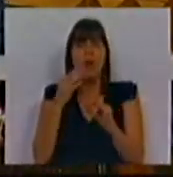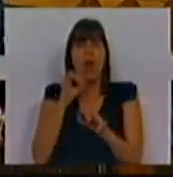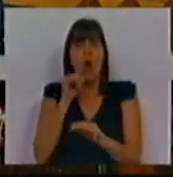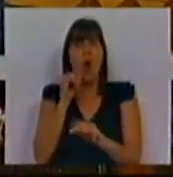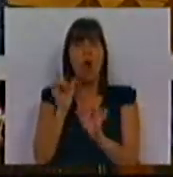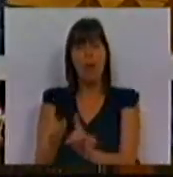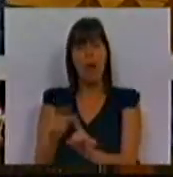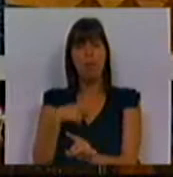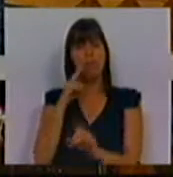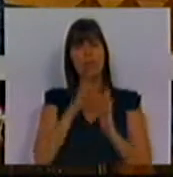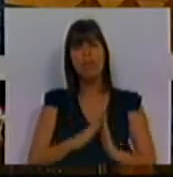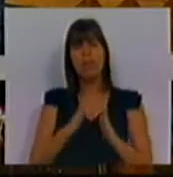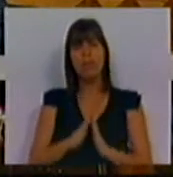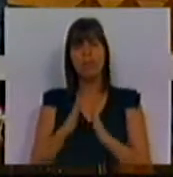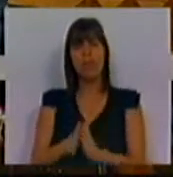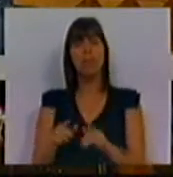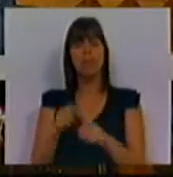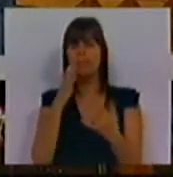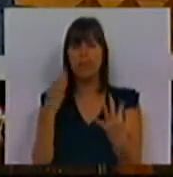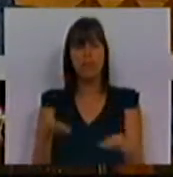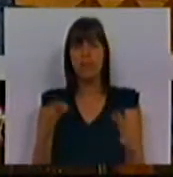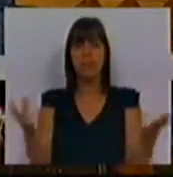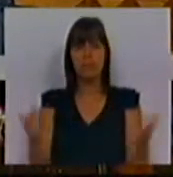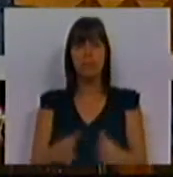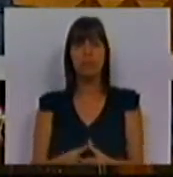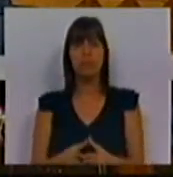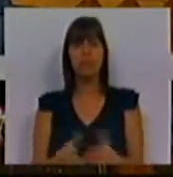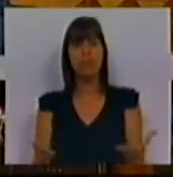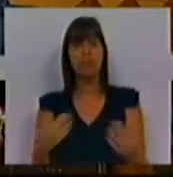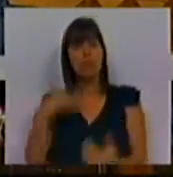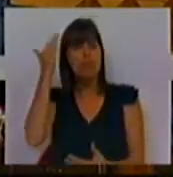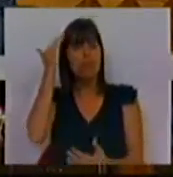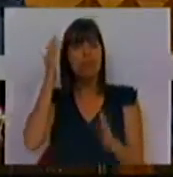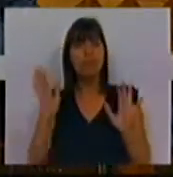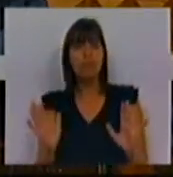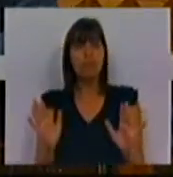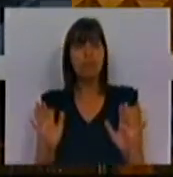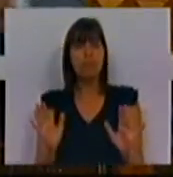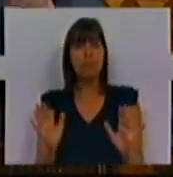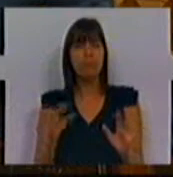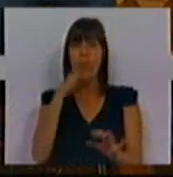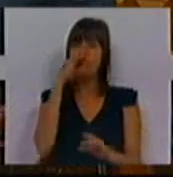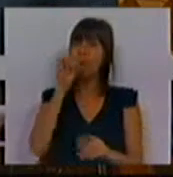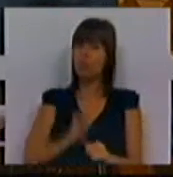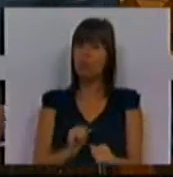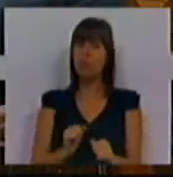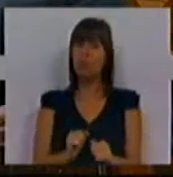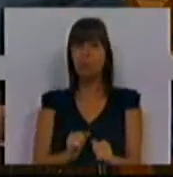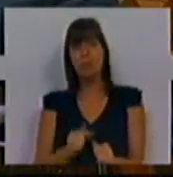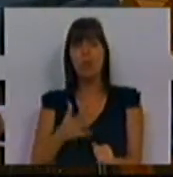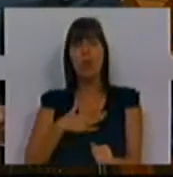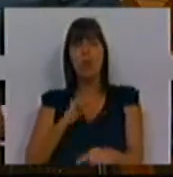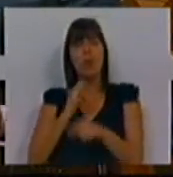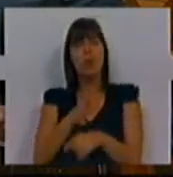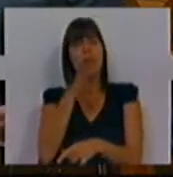aquilo a que temos assistido é muito simples. Nós achamos curioso, por não usar